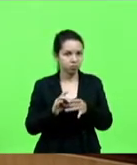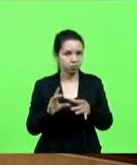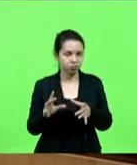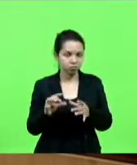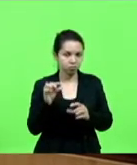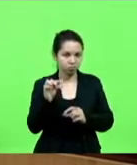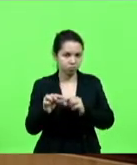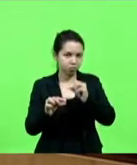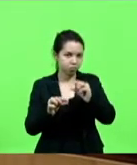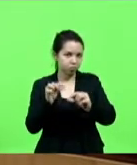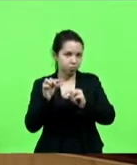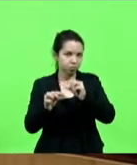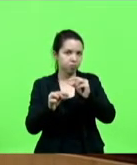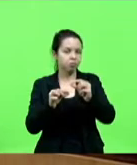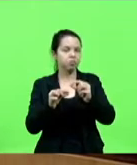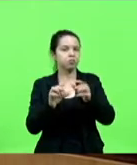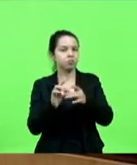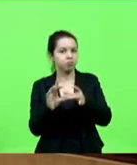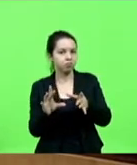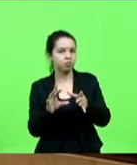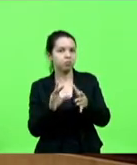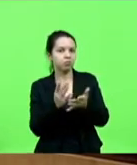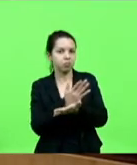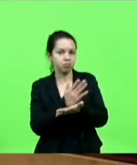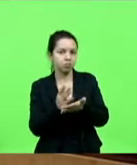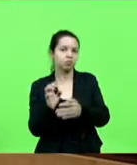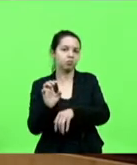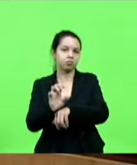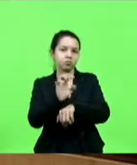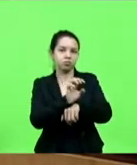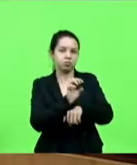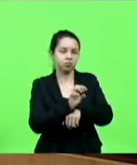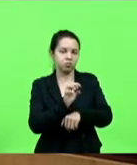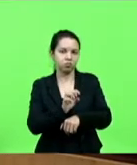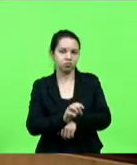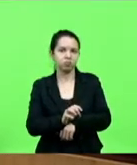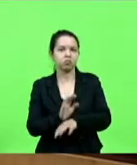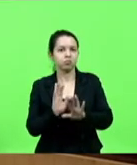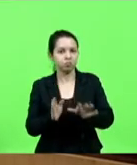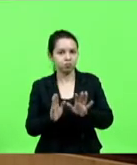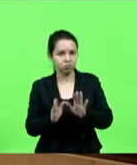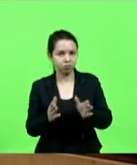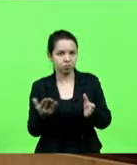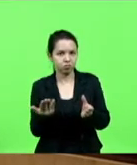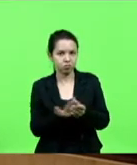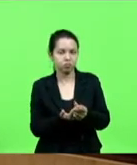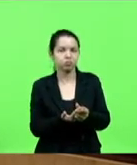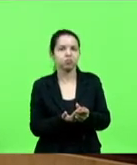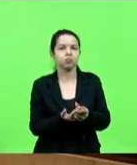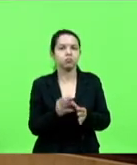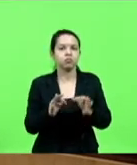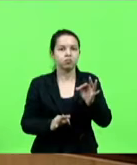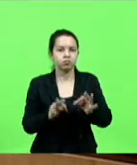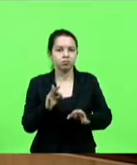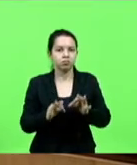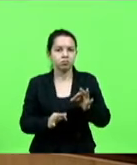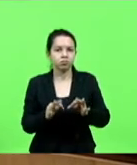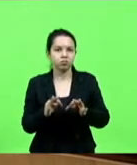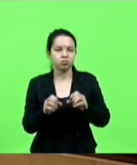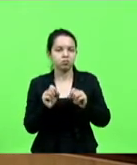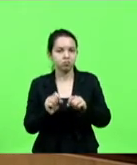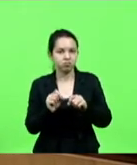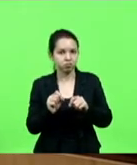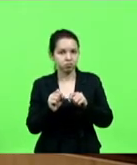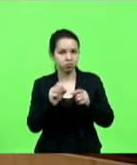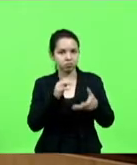autorizou alguns estados a quem entrou na justiça lá a importar uma quantia irrisória, até 1% da